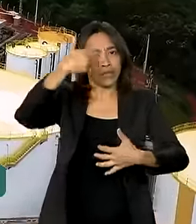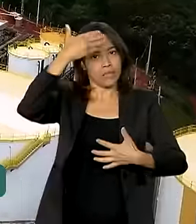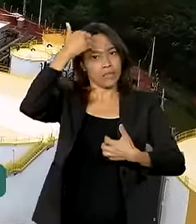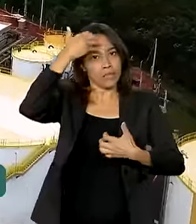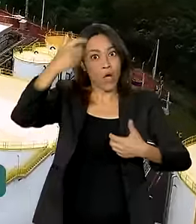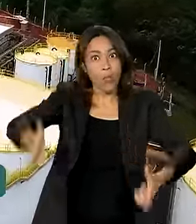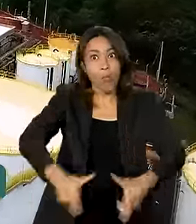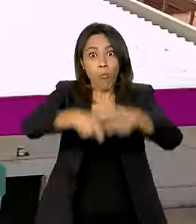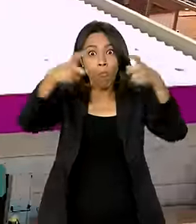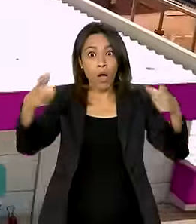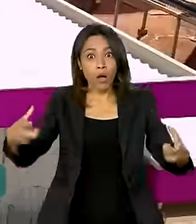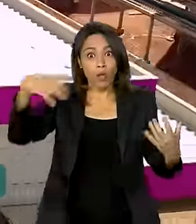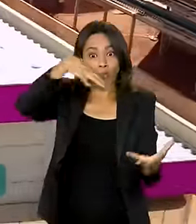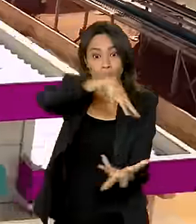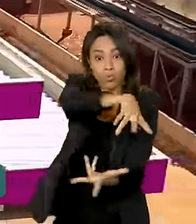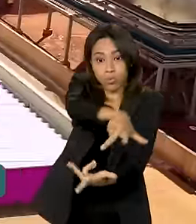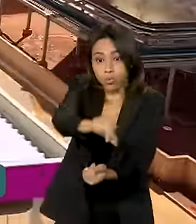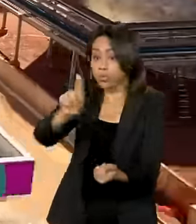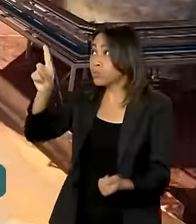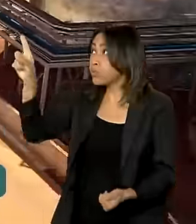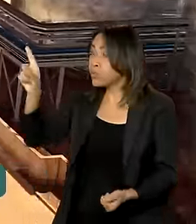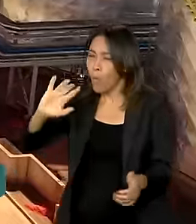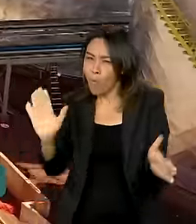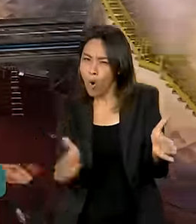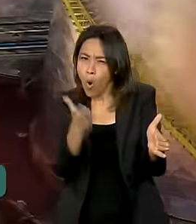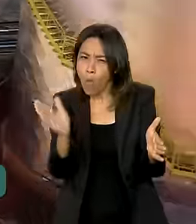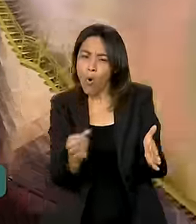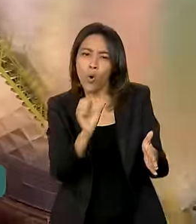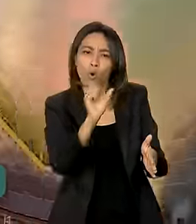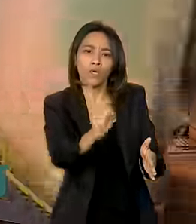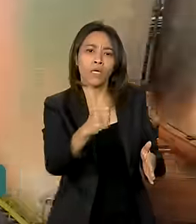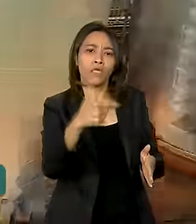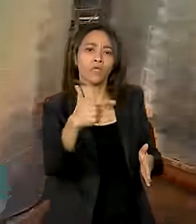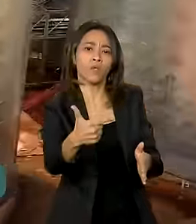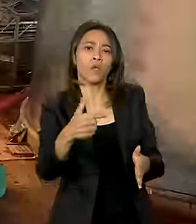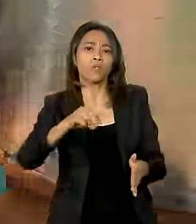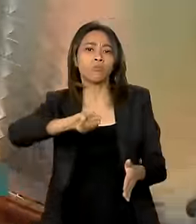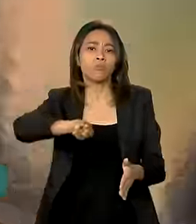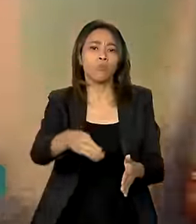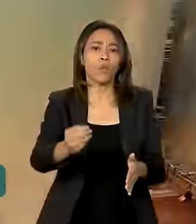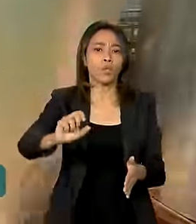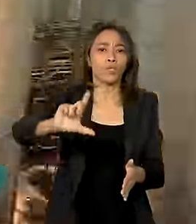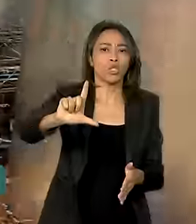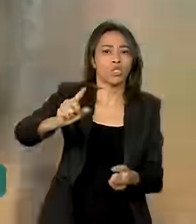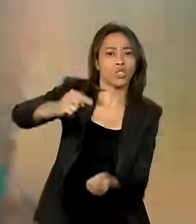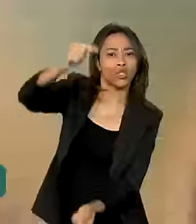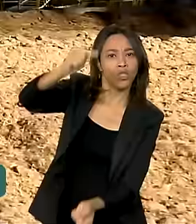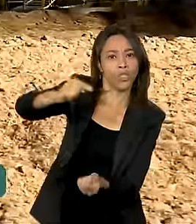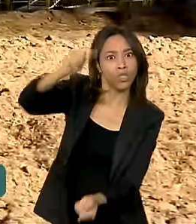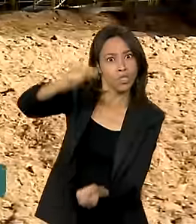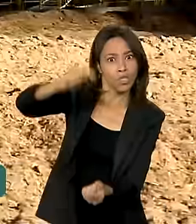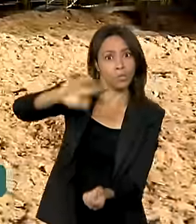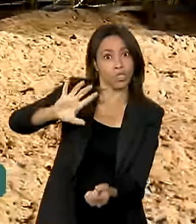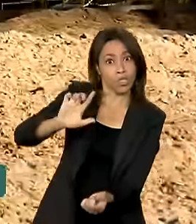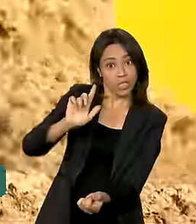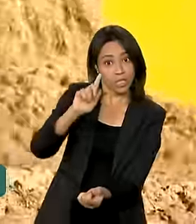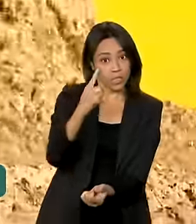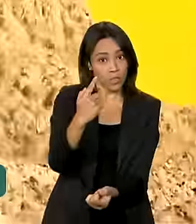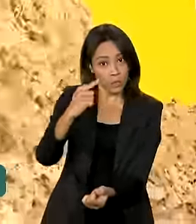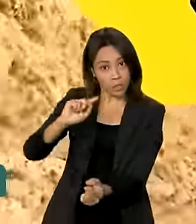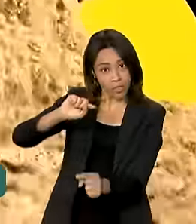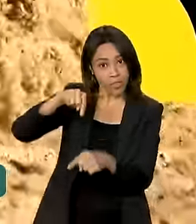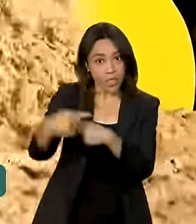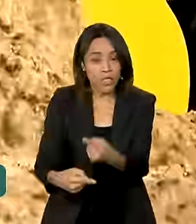mundo e tem capacidade de produzir 82 milhões de litros do etanol de segunda geração por ano, a partir do